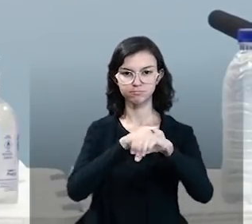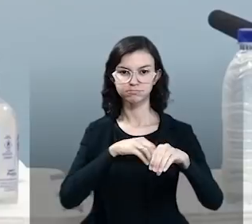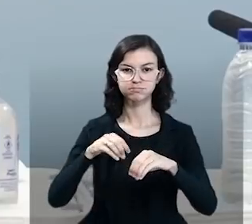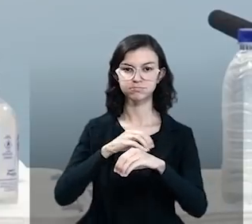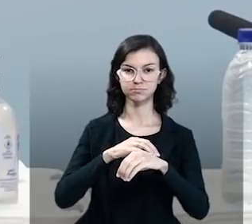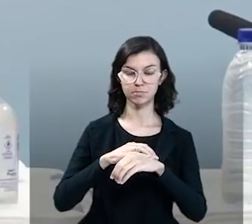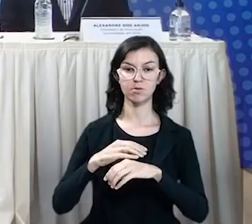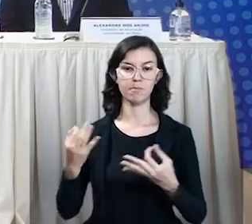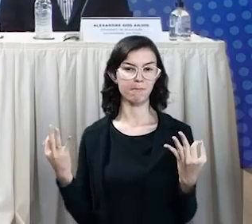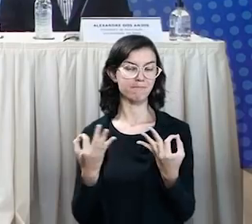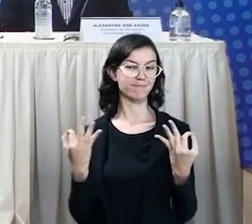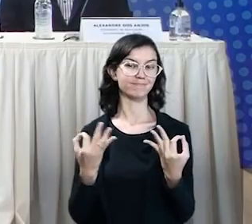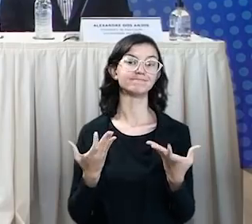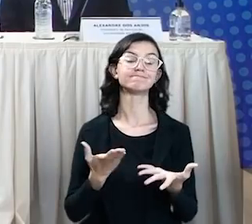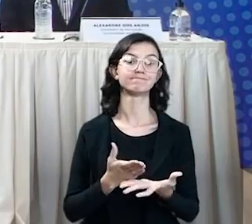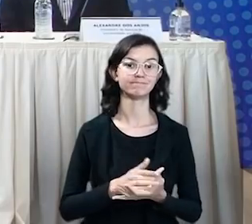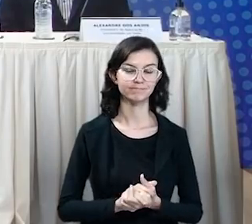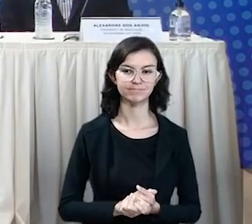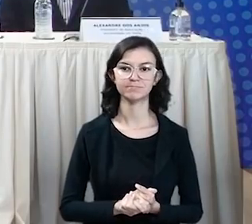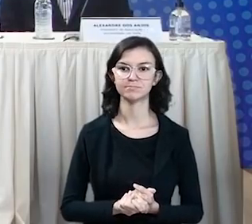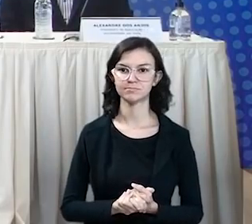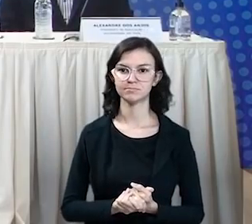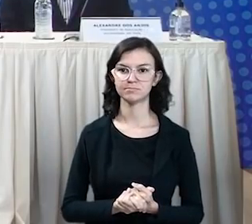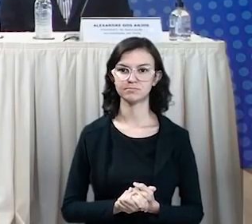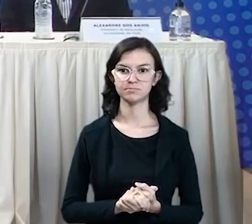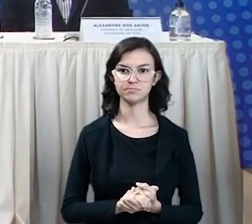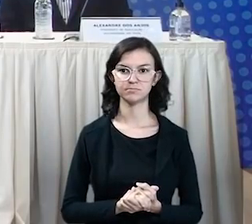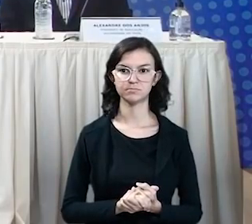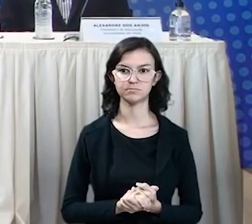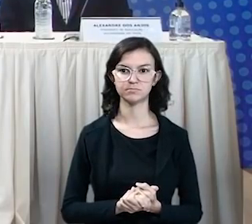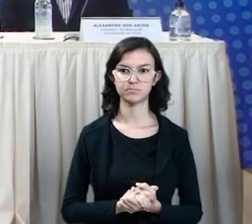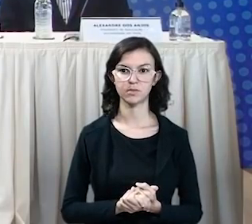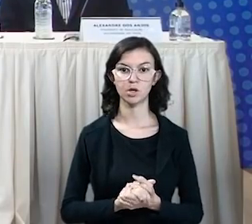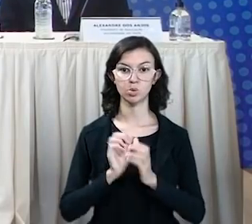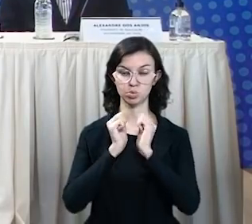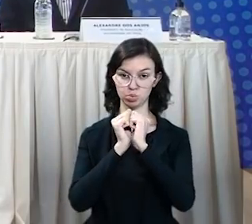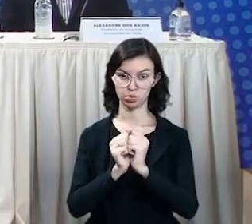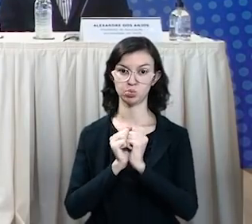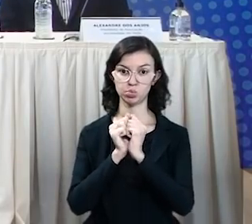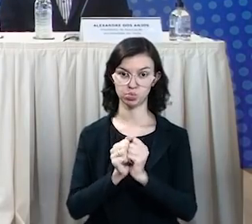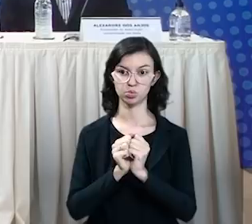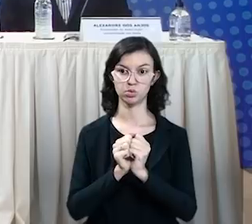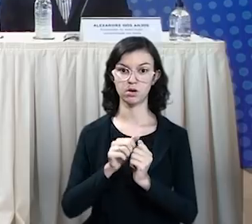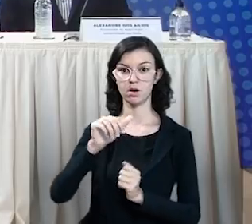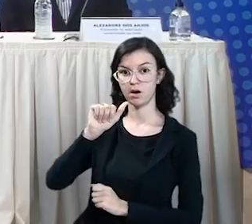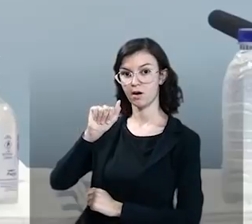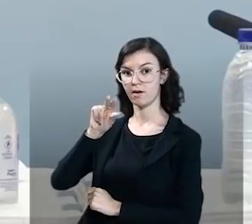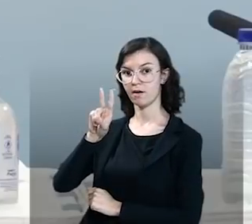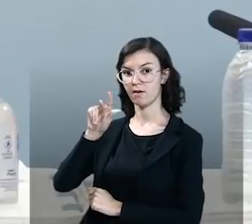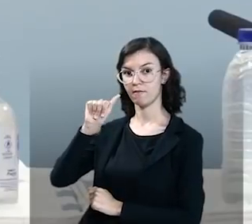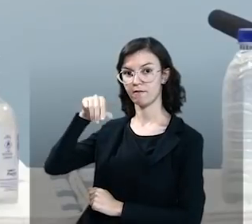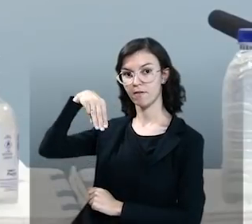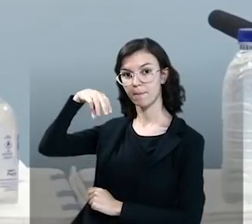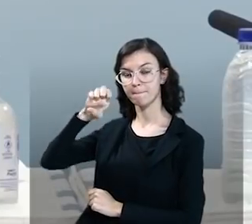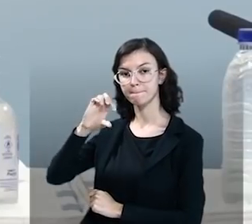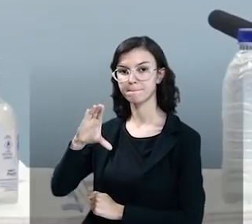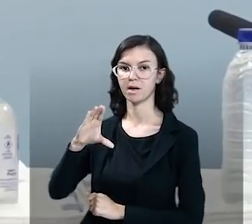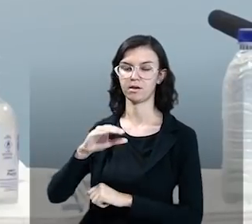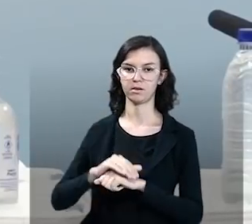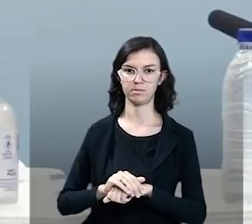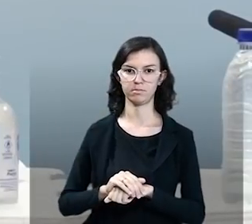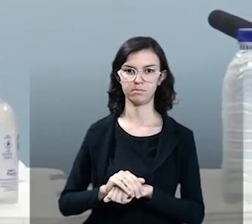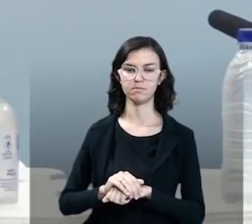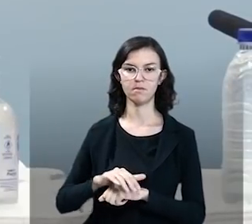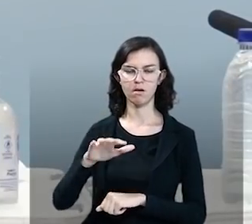qualificados. Somando-se a outras, tais como a plataforma Avamec, que é um